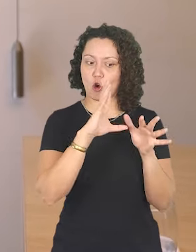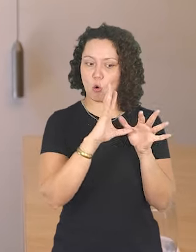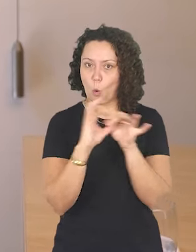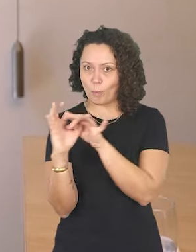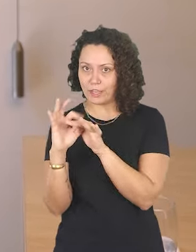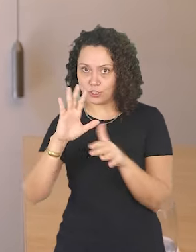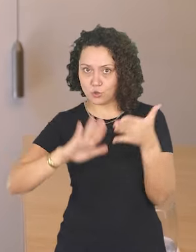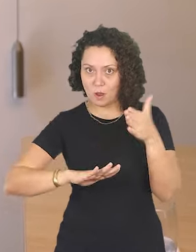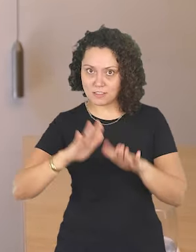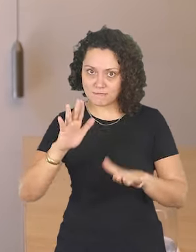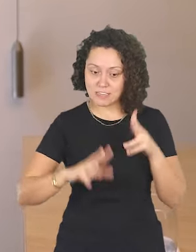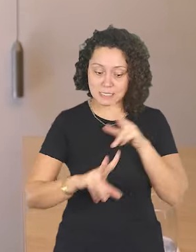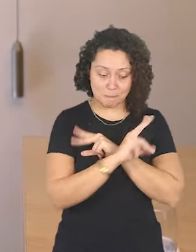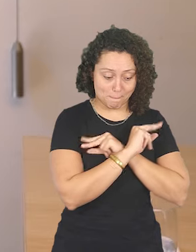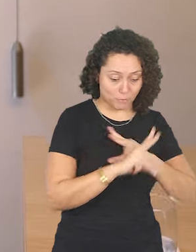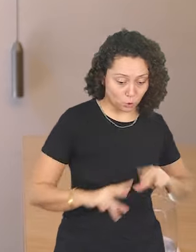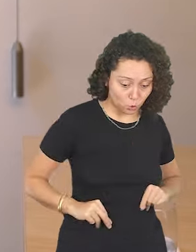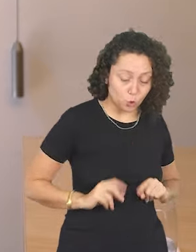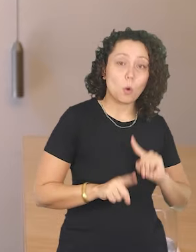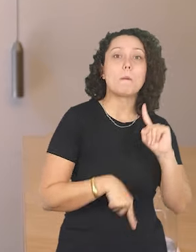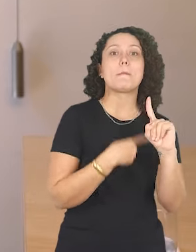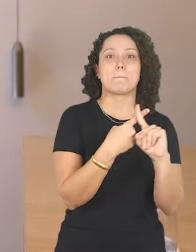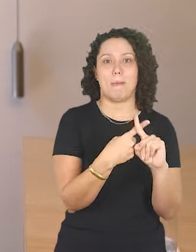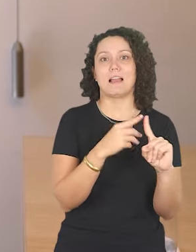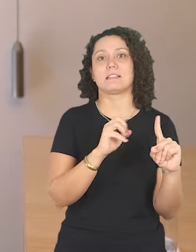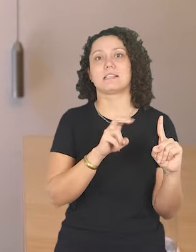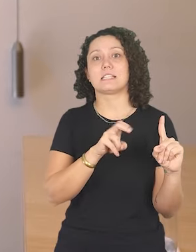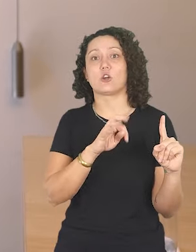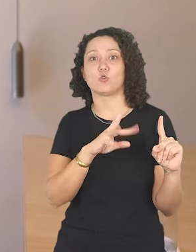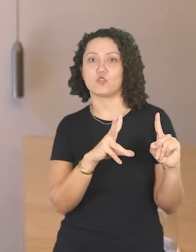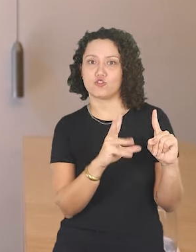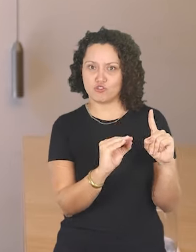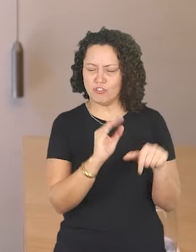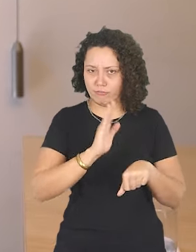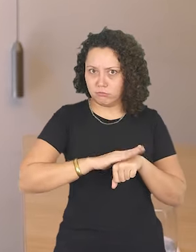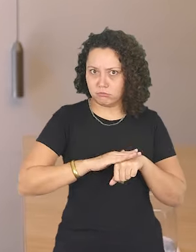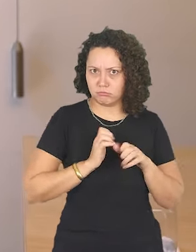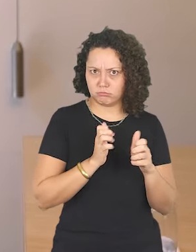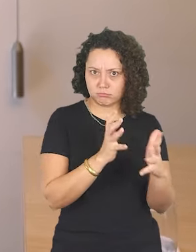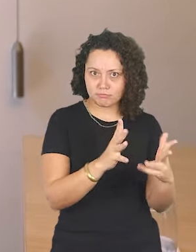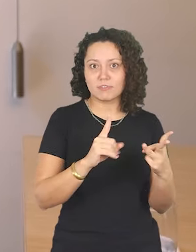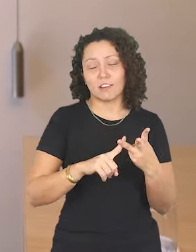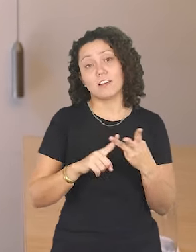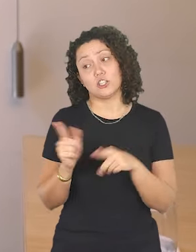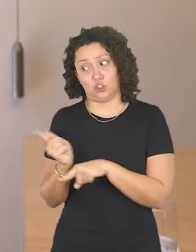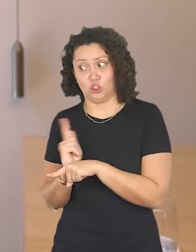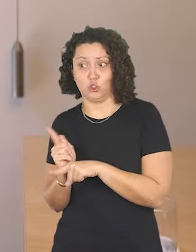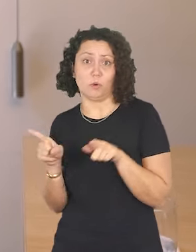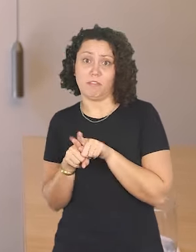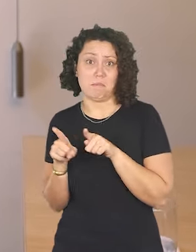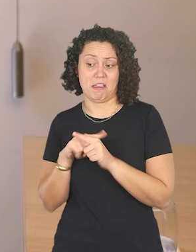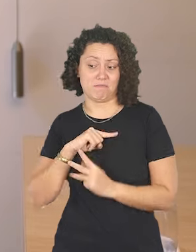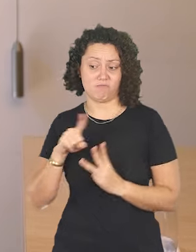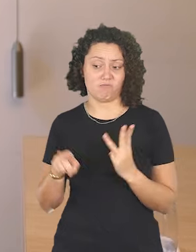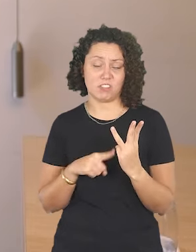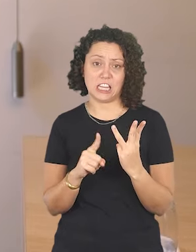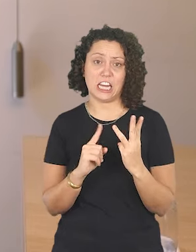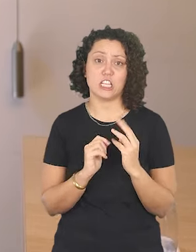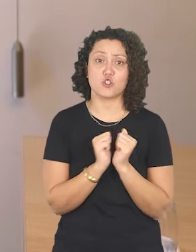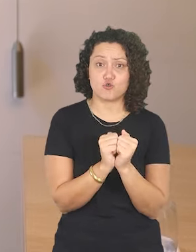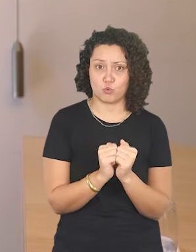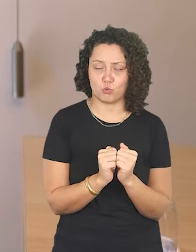situações em que o produtor é o produtor executivo e que se ele é o produtor ele é o produtor executivo e ele certamente é o gestor daquele projeto.